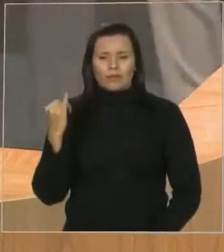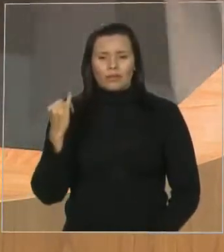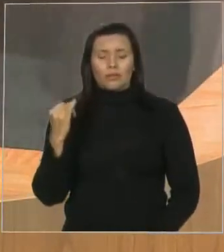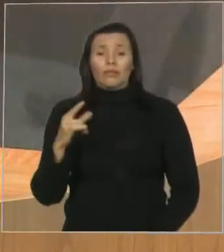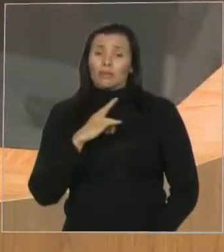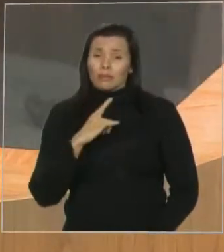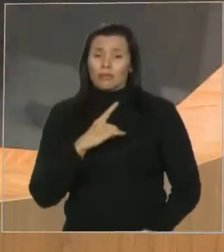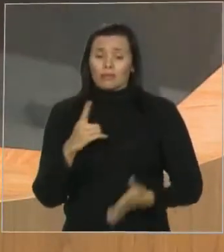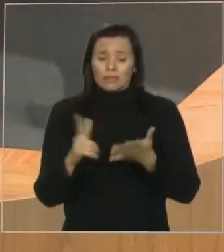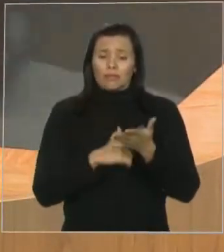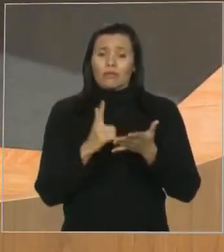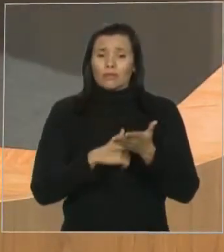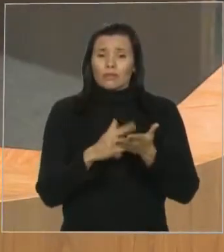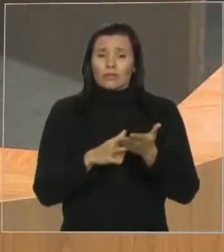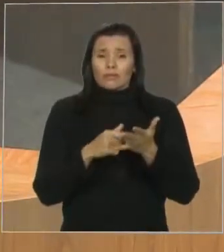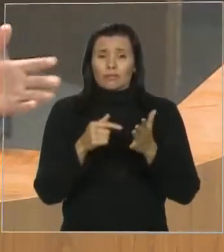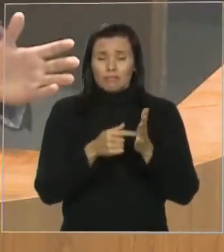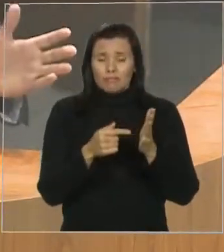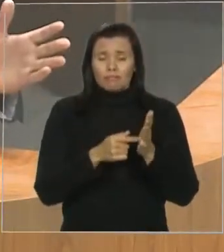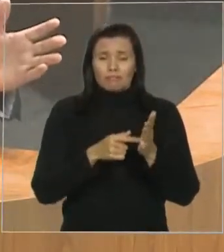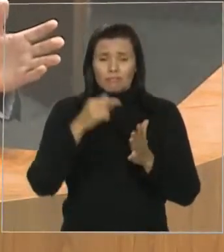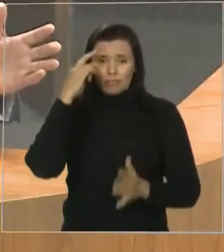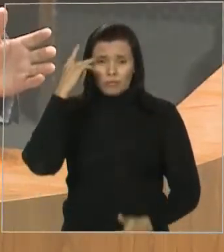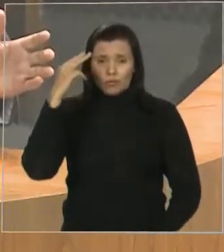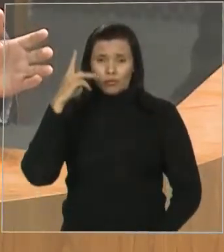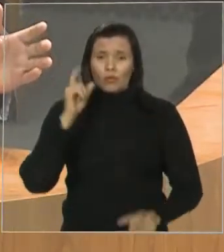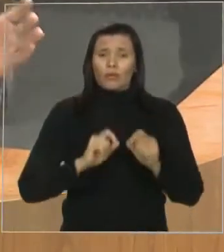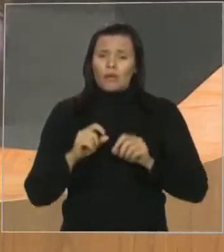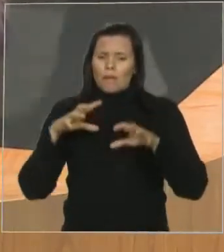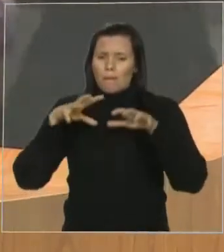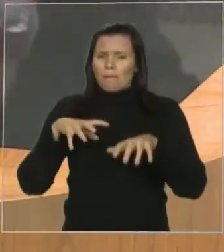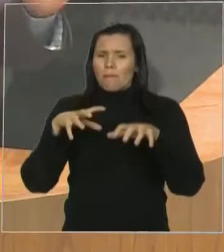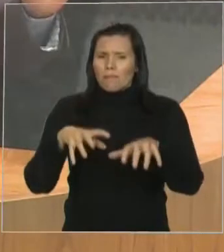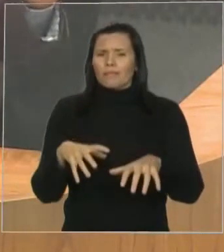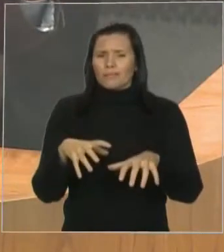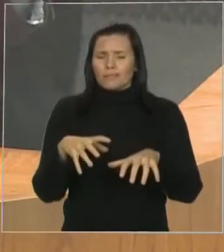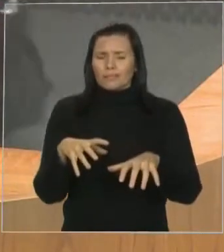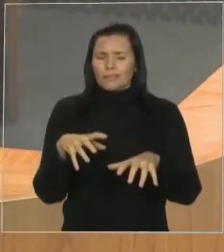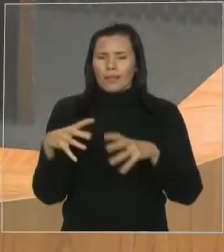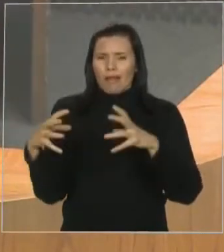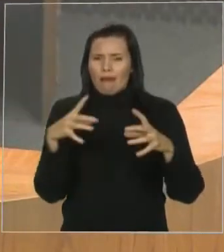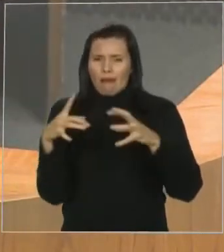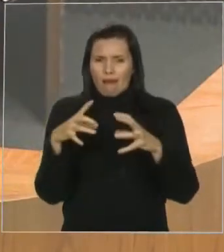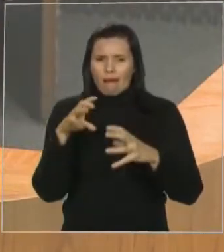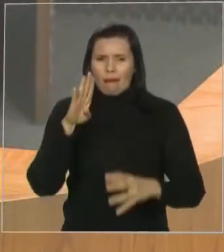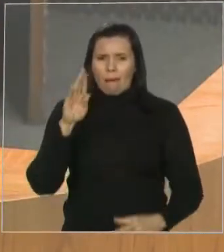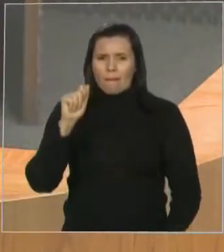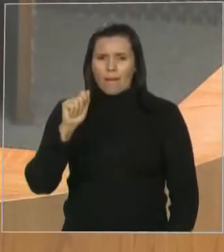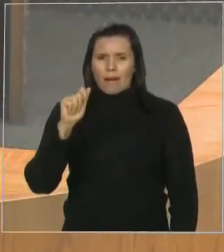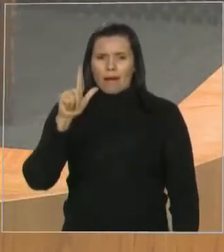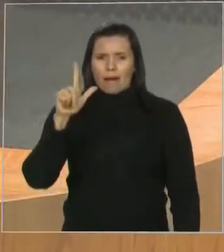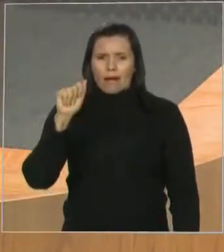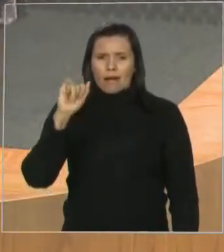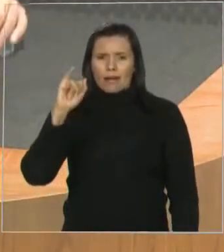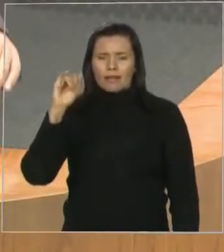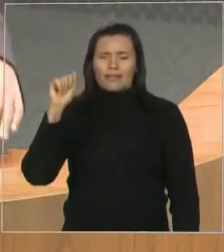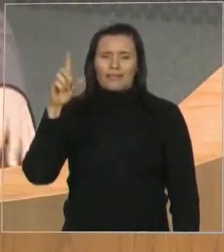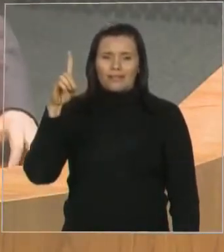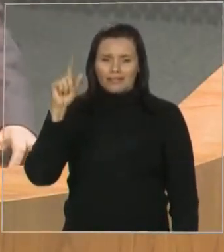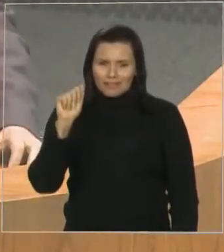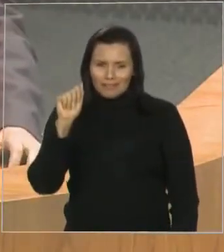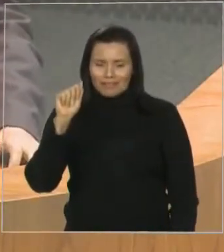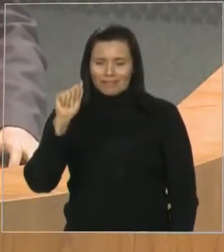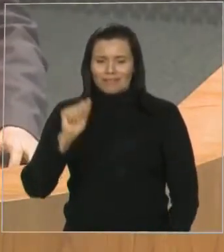história, foi a balaiada, que não era lembrada em nenhum momento durante o nosso